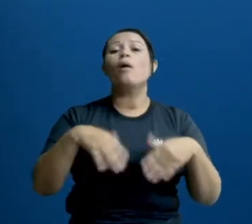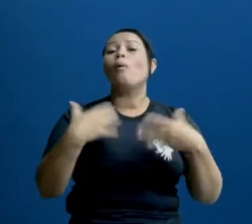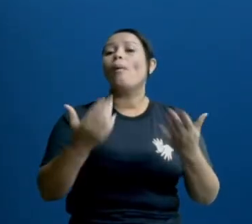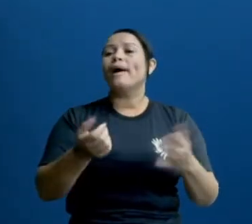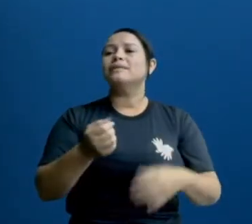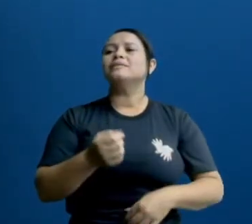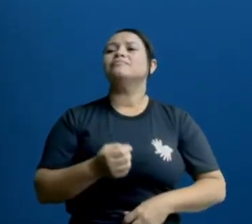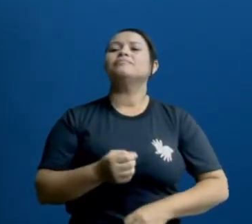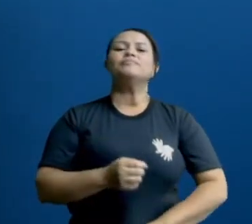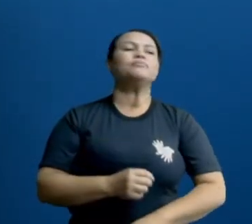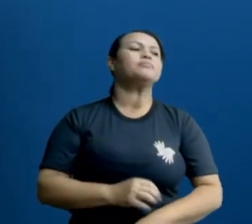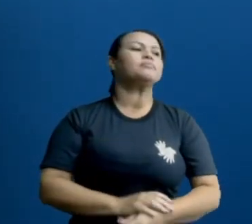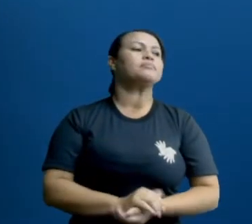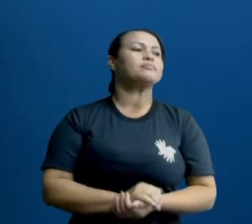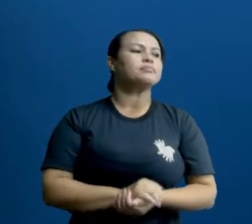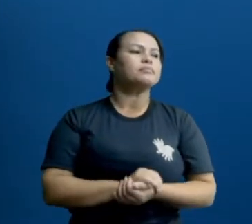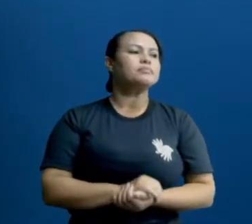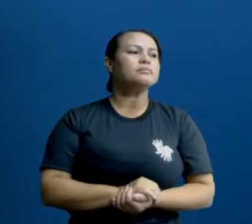estágios.